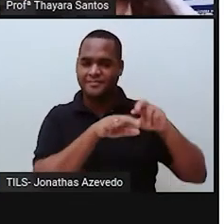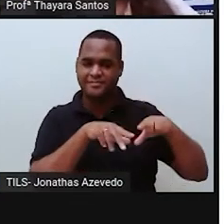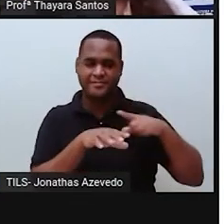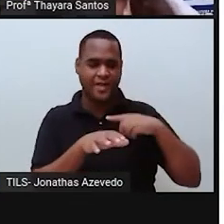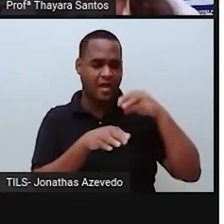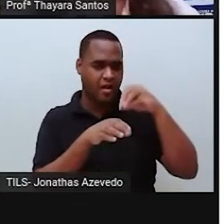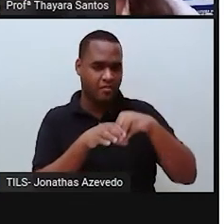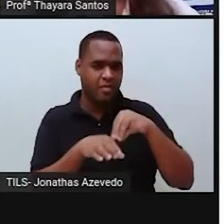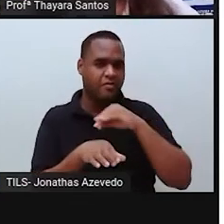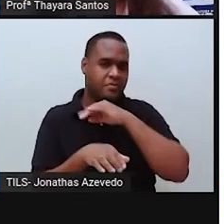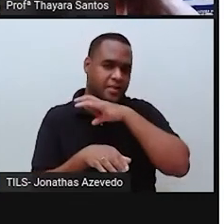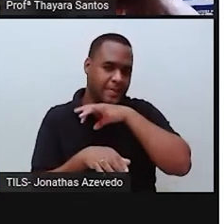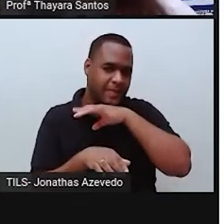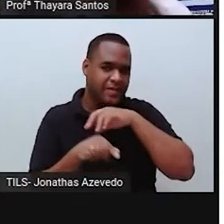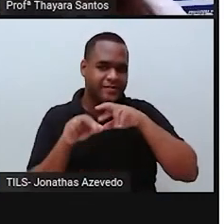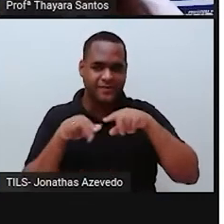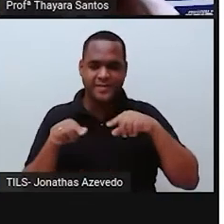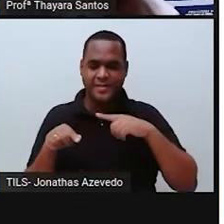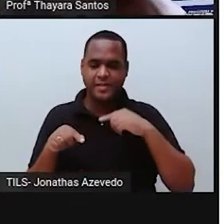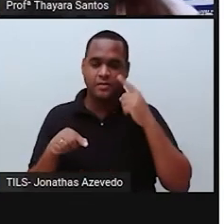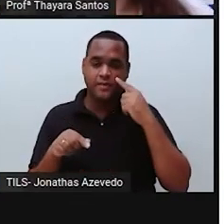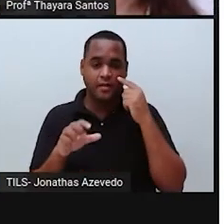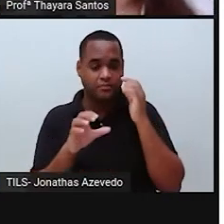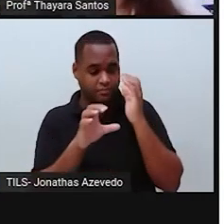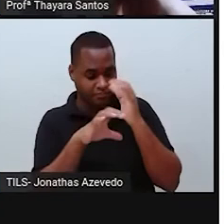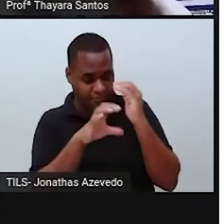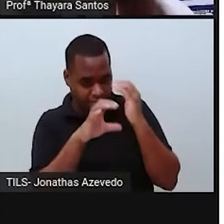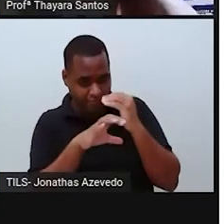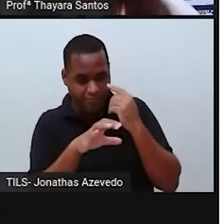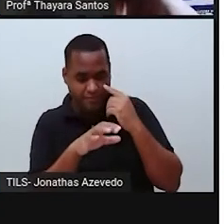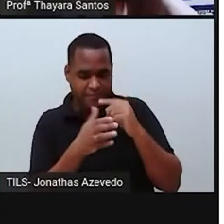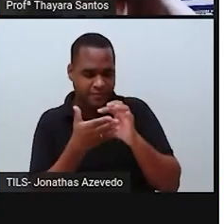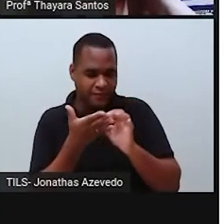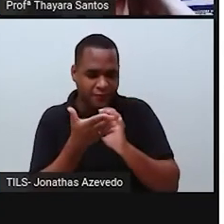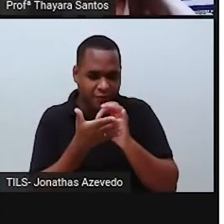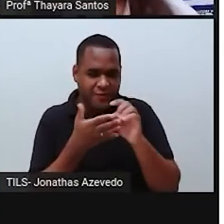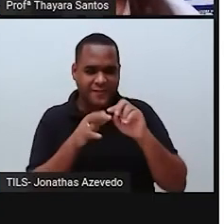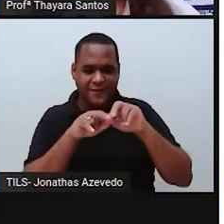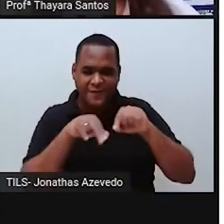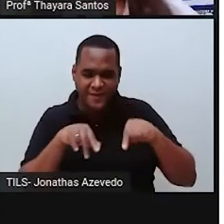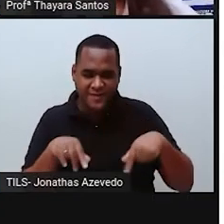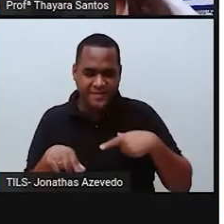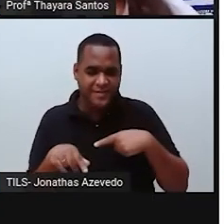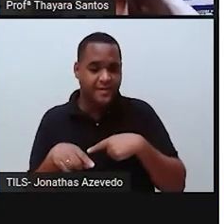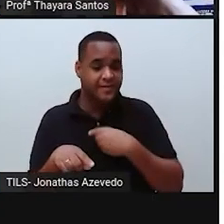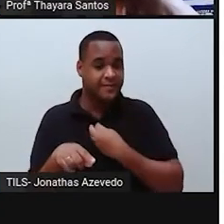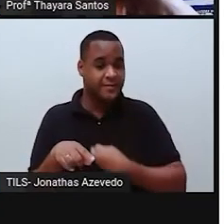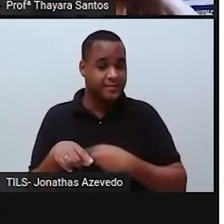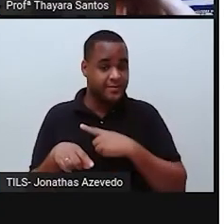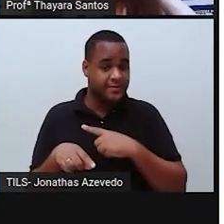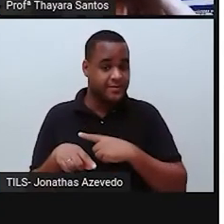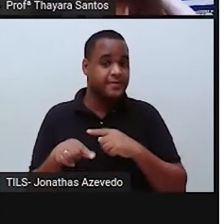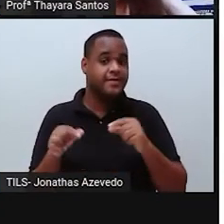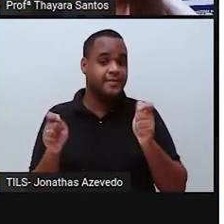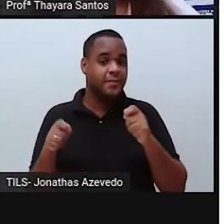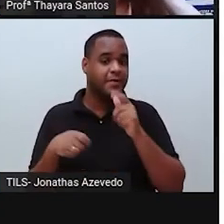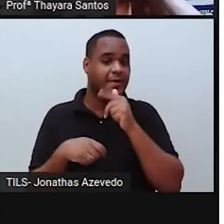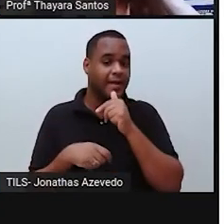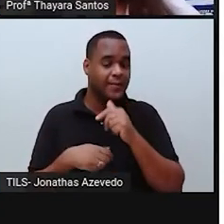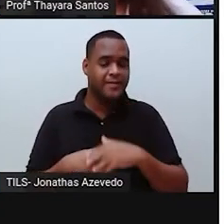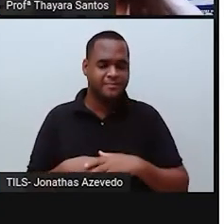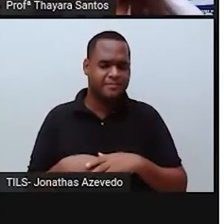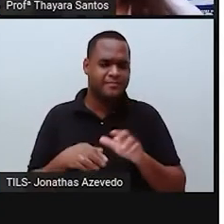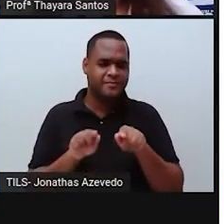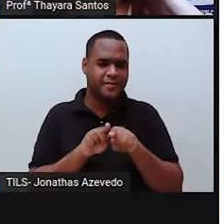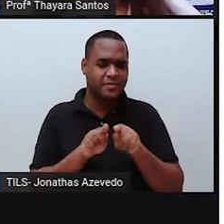de organismos. A gente tem também os microscópicos, os fungos, as bactérias que vivem ali naquela água, mas a gente também tem os